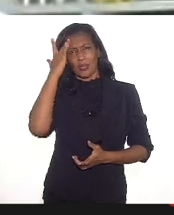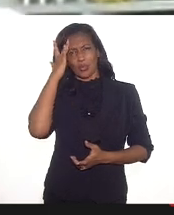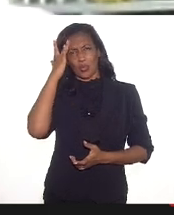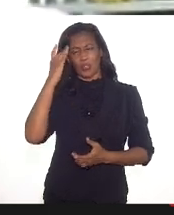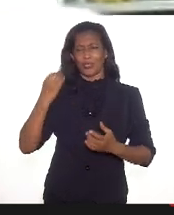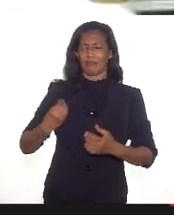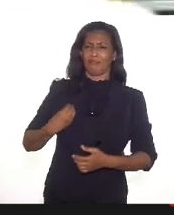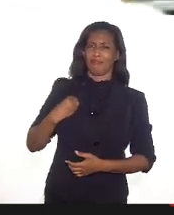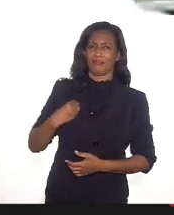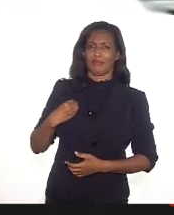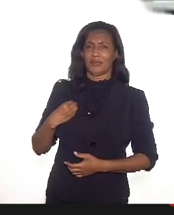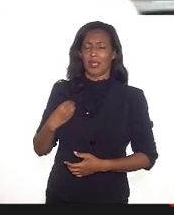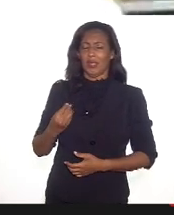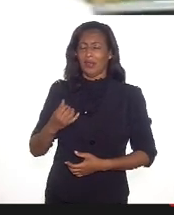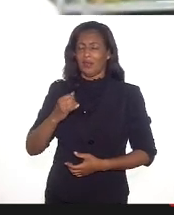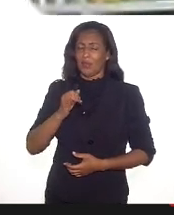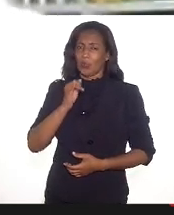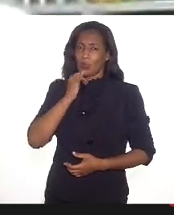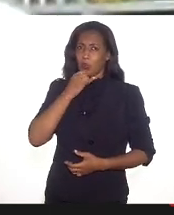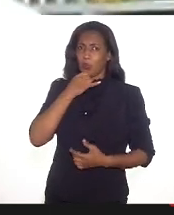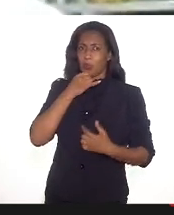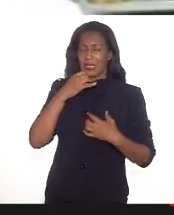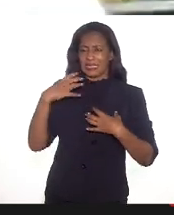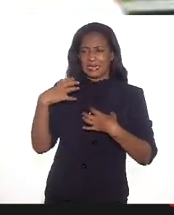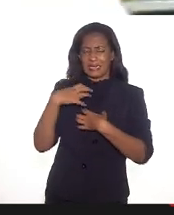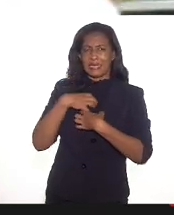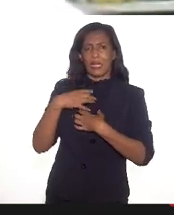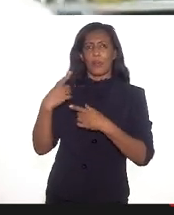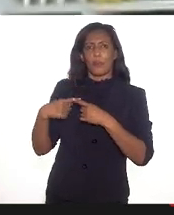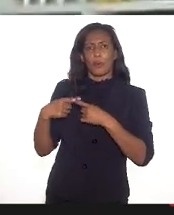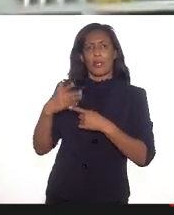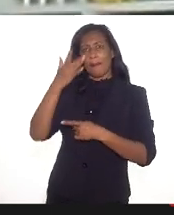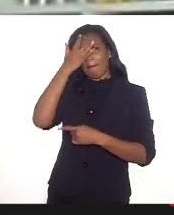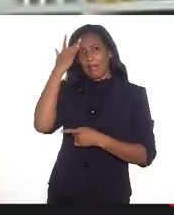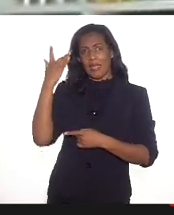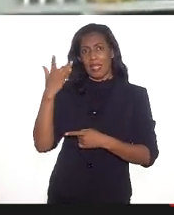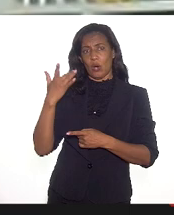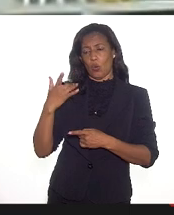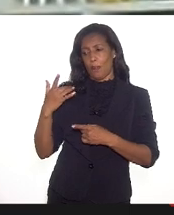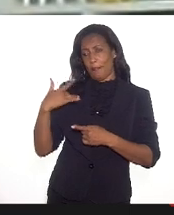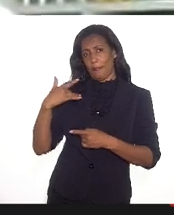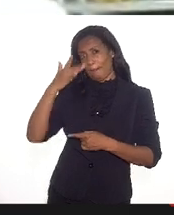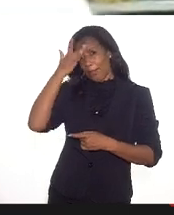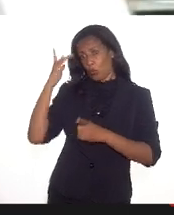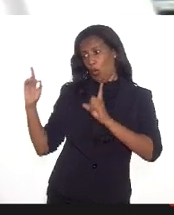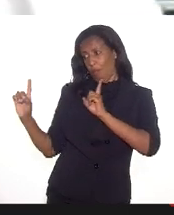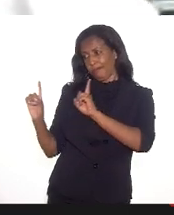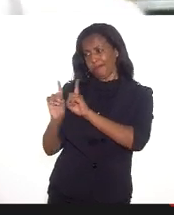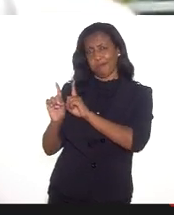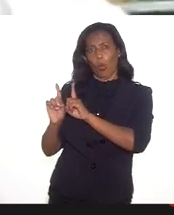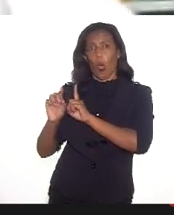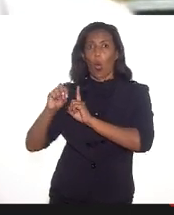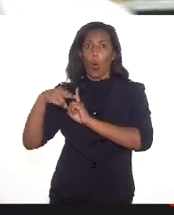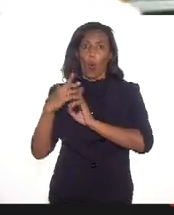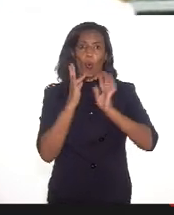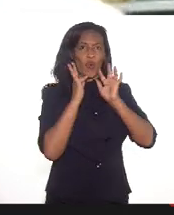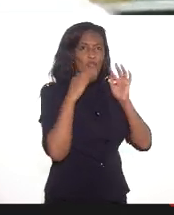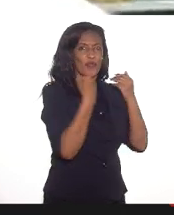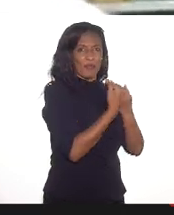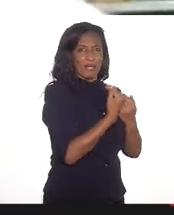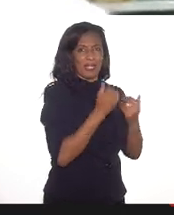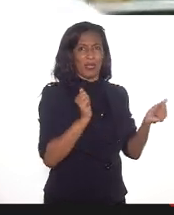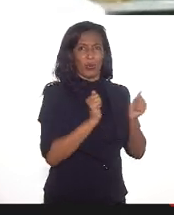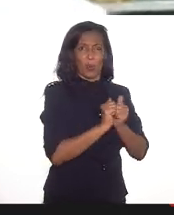próximas, pessoas queridas. Então, um quadro que, no universo dos museus, aponta para uma realidade que estamos